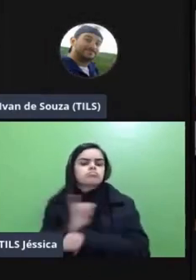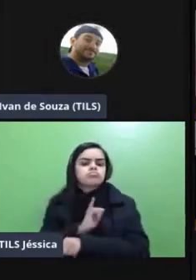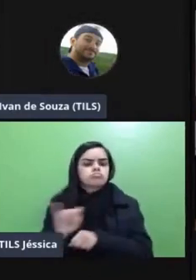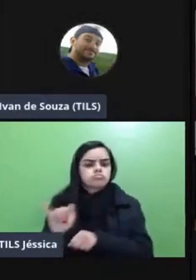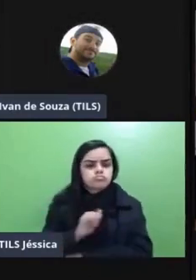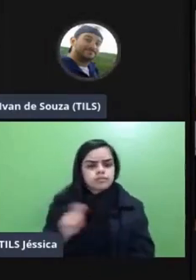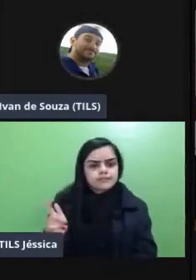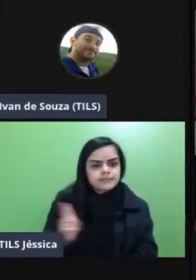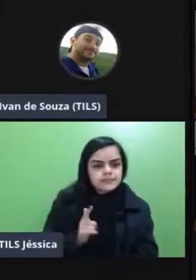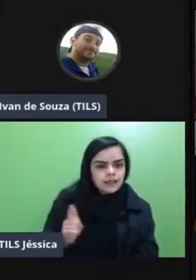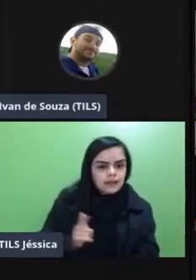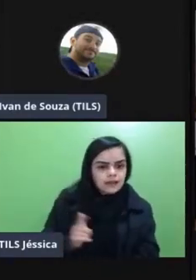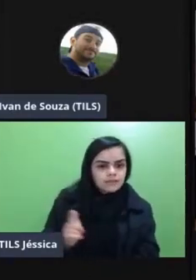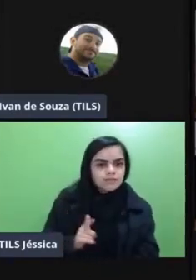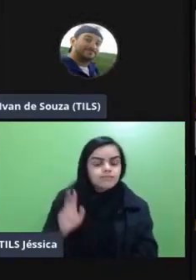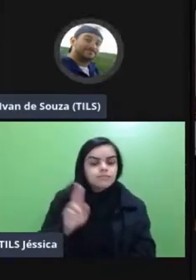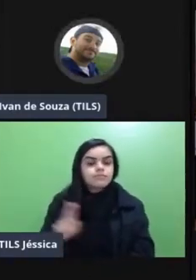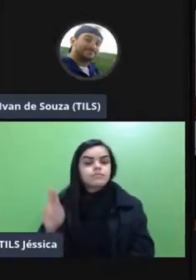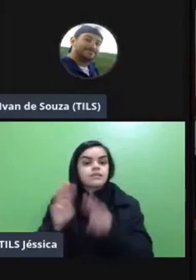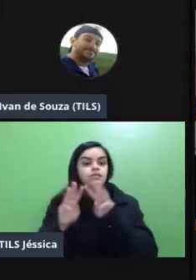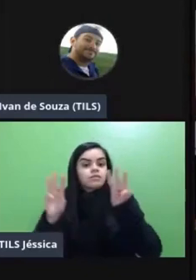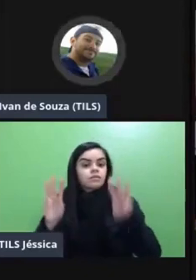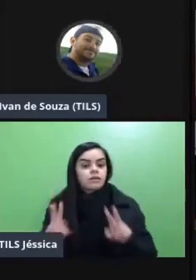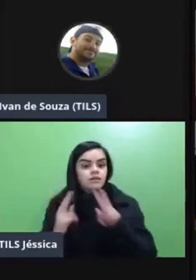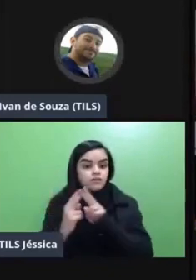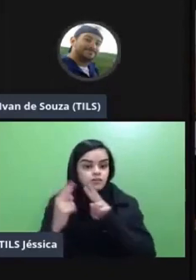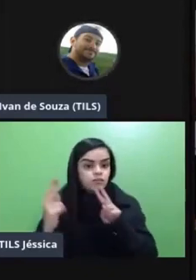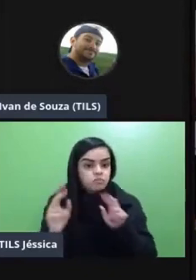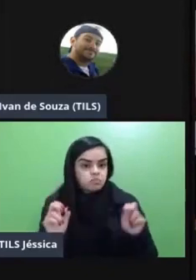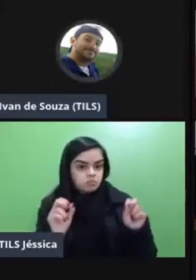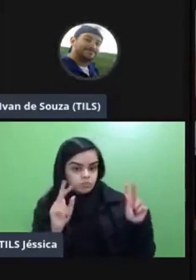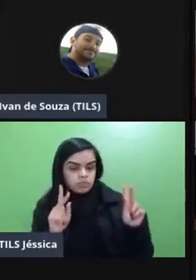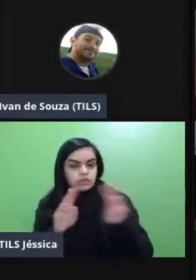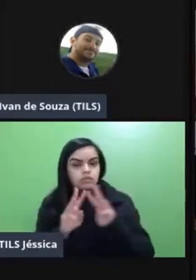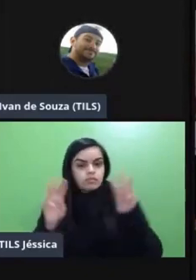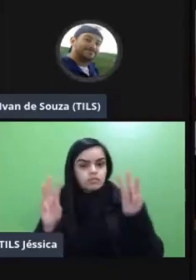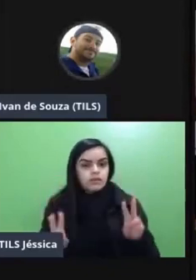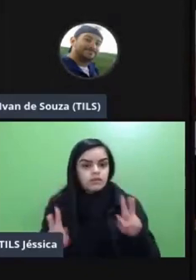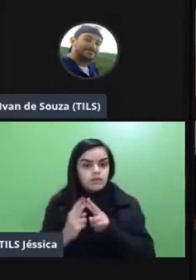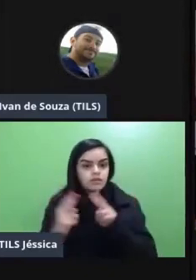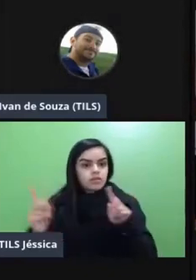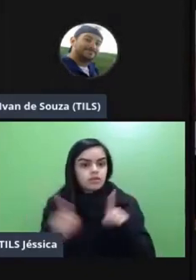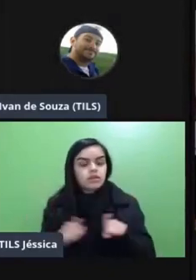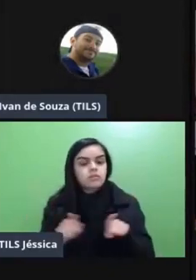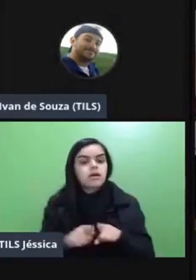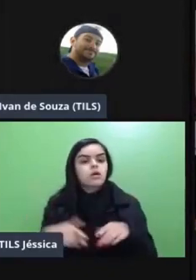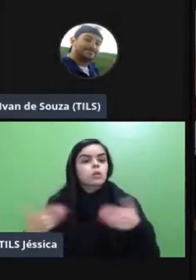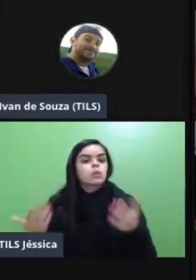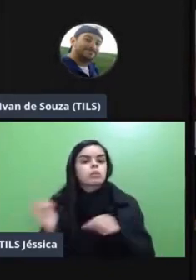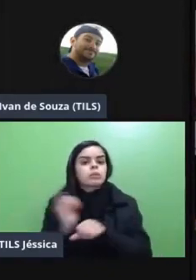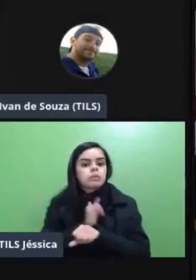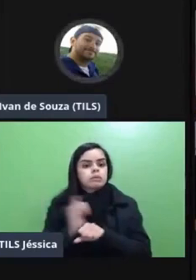eu vou usar UFR virtual então ok na UFR virtual dispõe de quais recursos e aqui eu tô